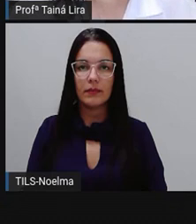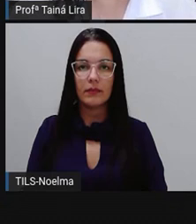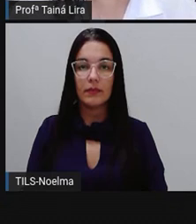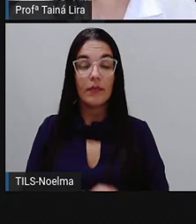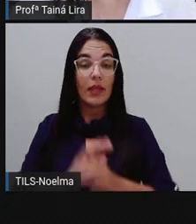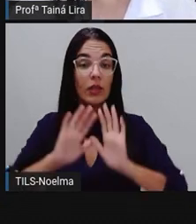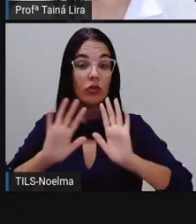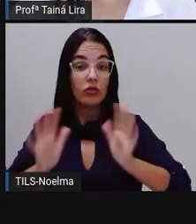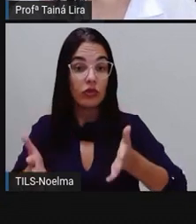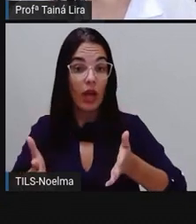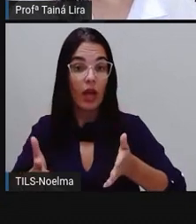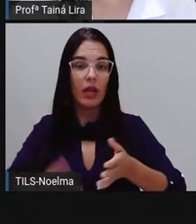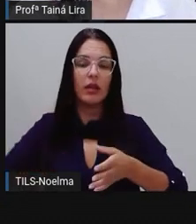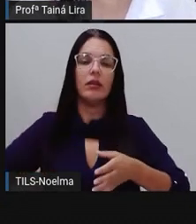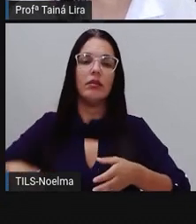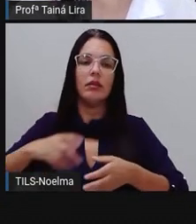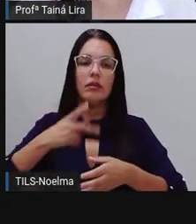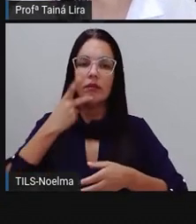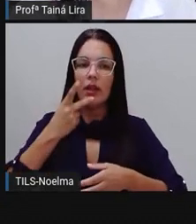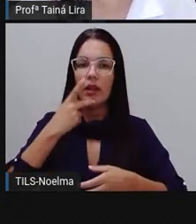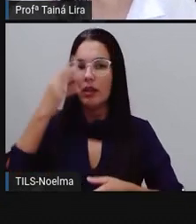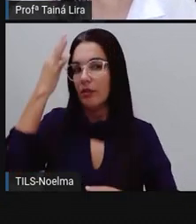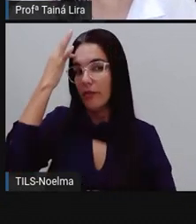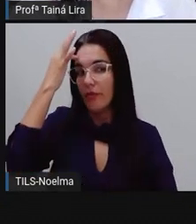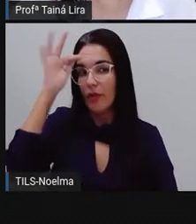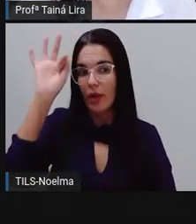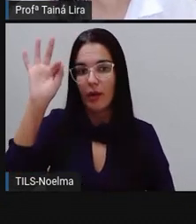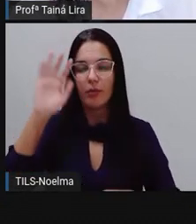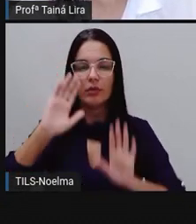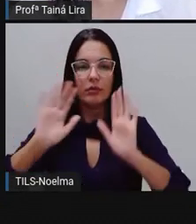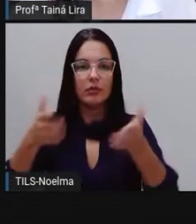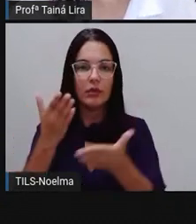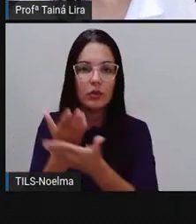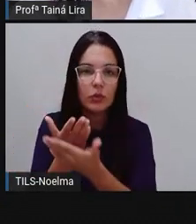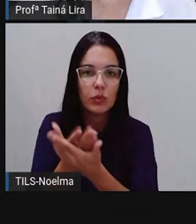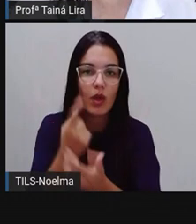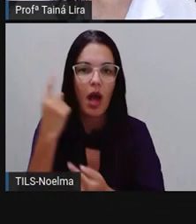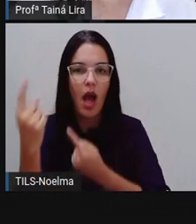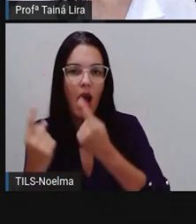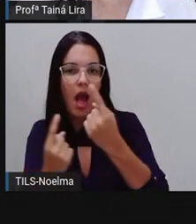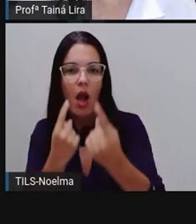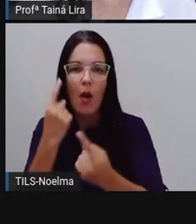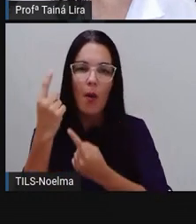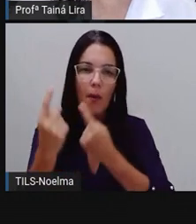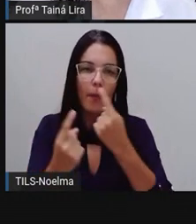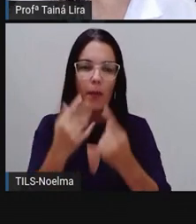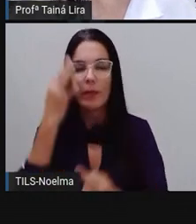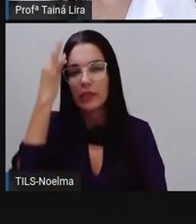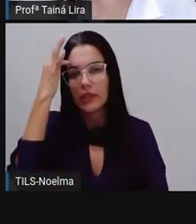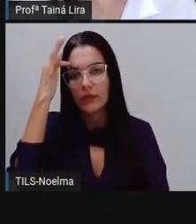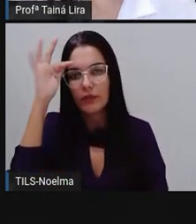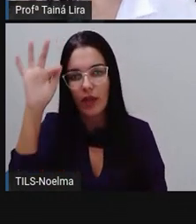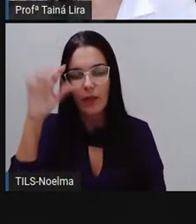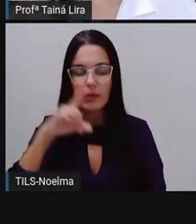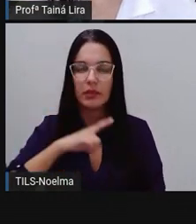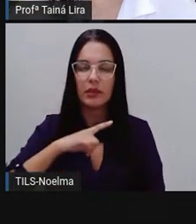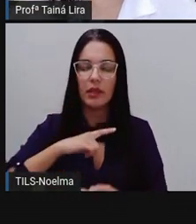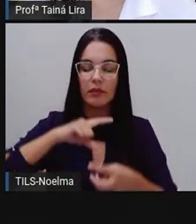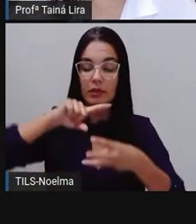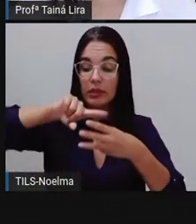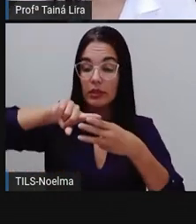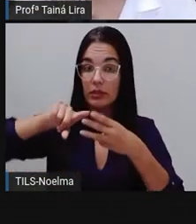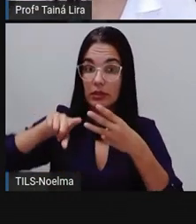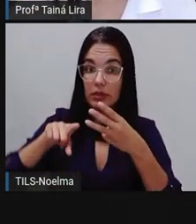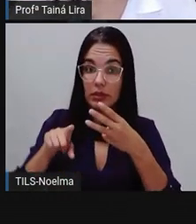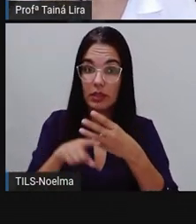Bom, falando aí em fábulas, né, nós já estudamos algumas fábulas. Pró trouxe aí o exemplo de três,